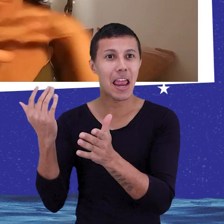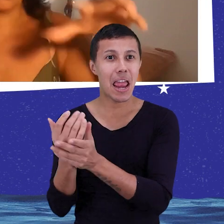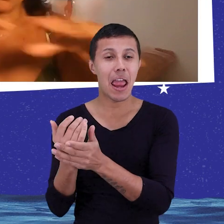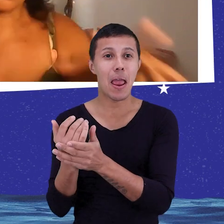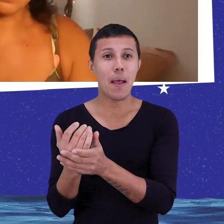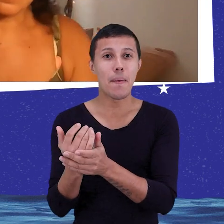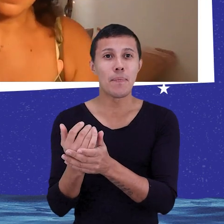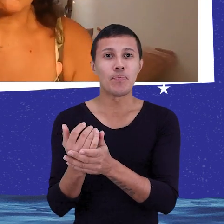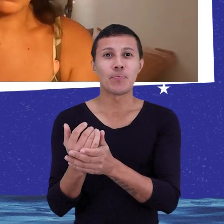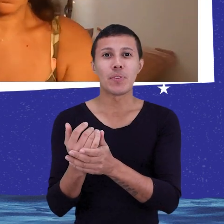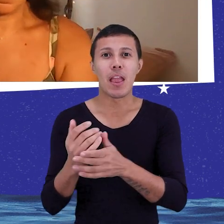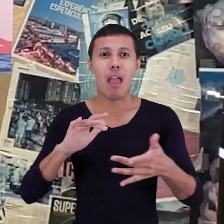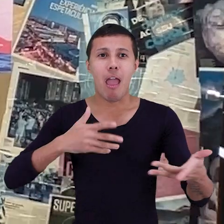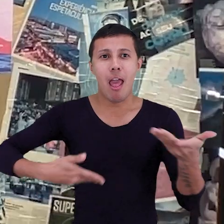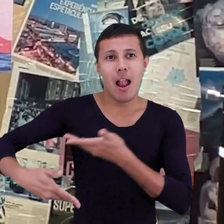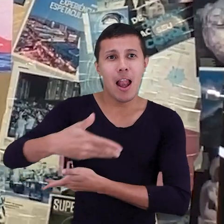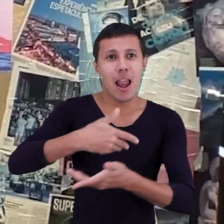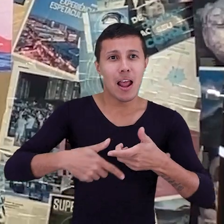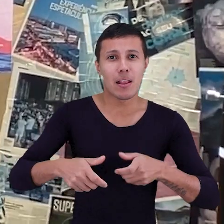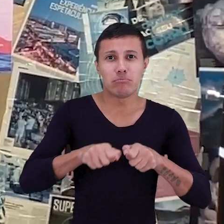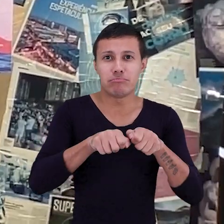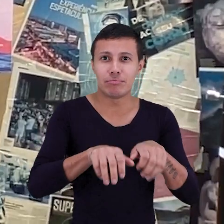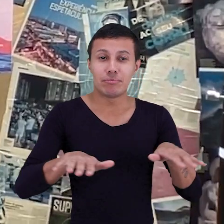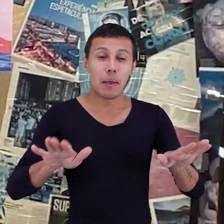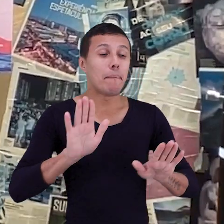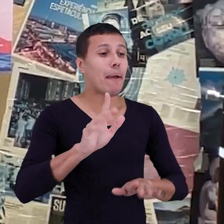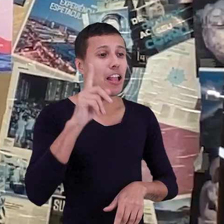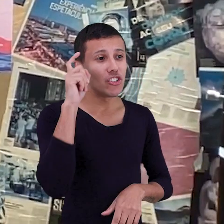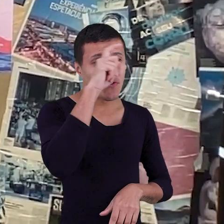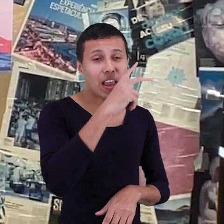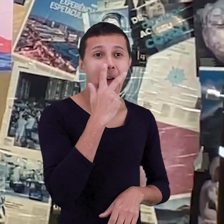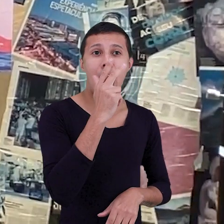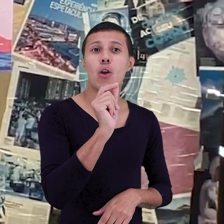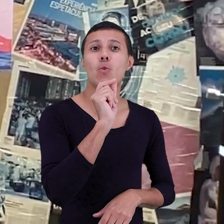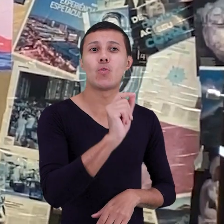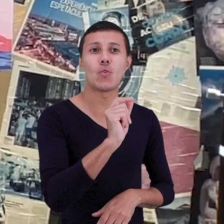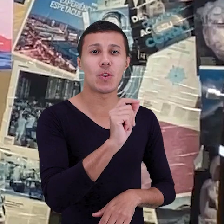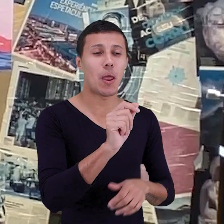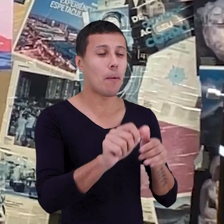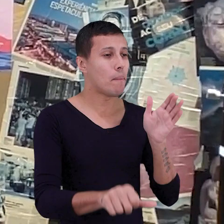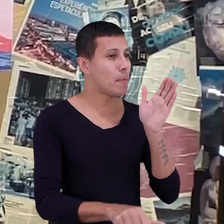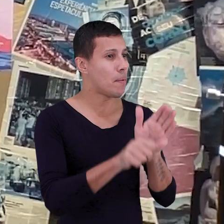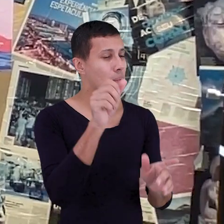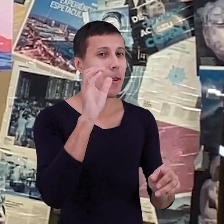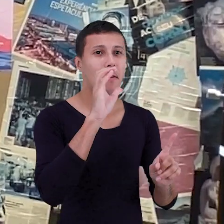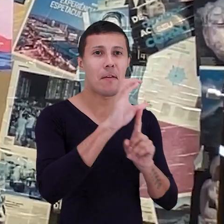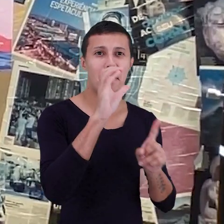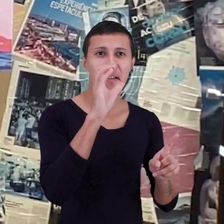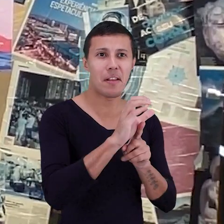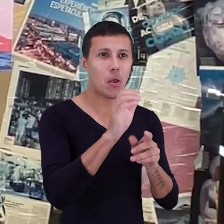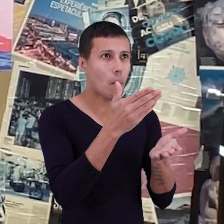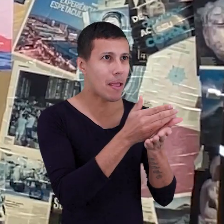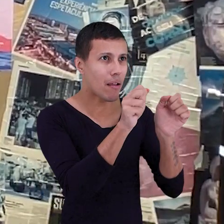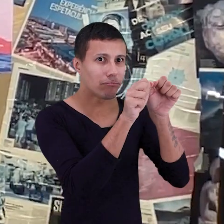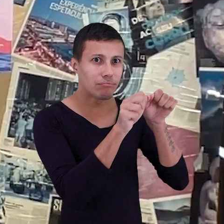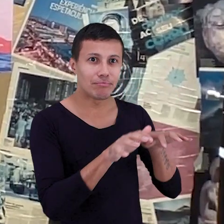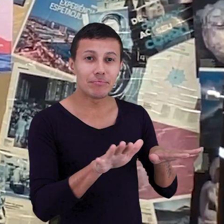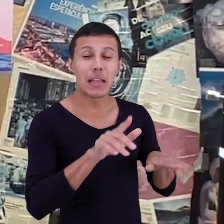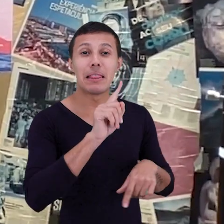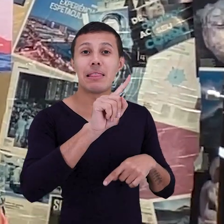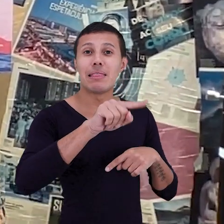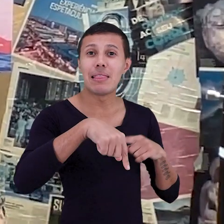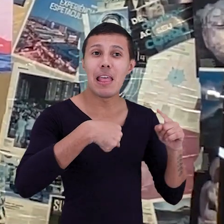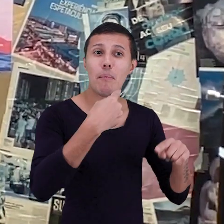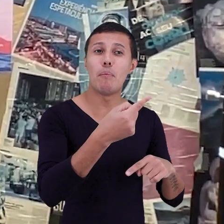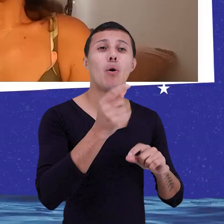em todos esses hubs. Imagino que o mais difícil seja o primeiro cliente, que você tem que criar toda a cadeia, mas na sequência